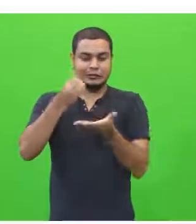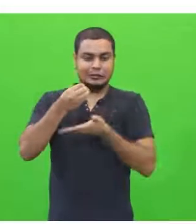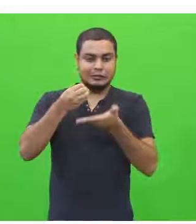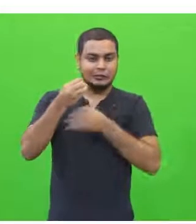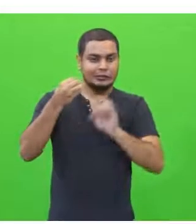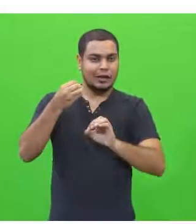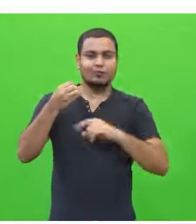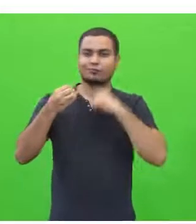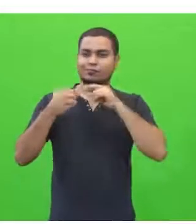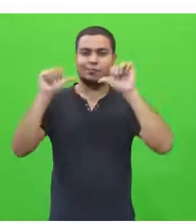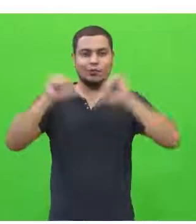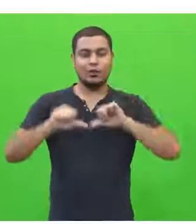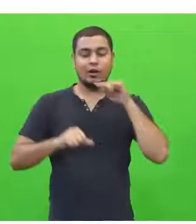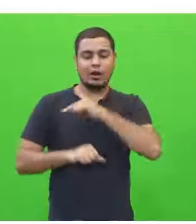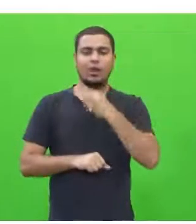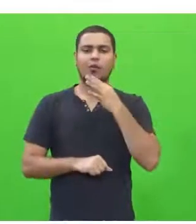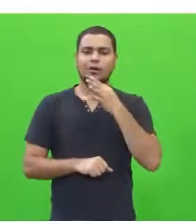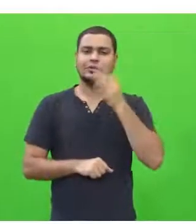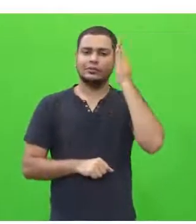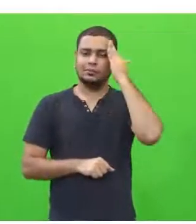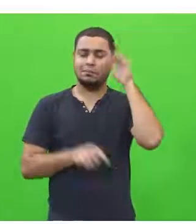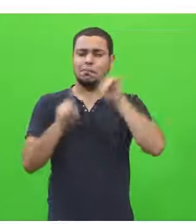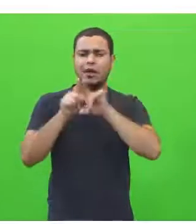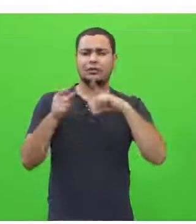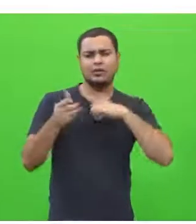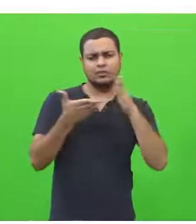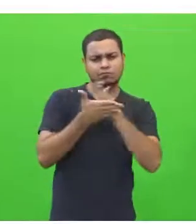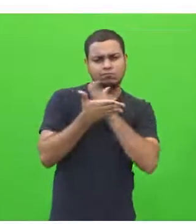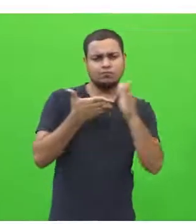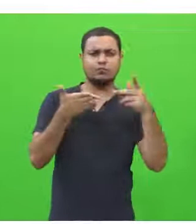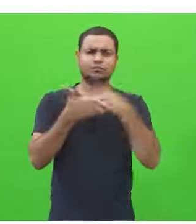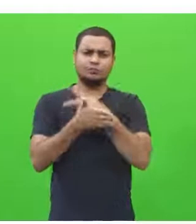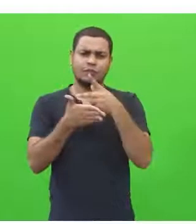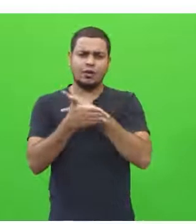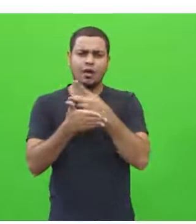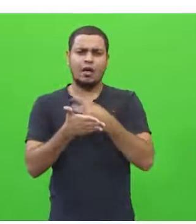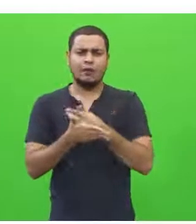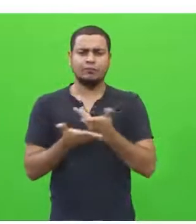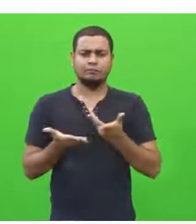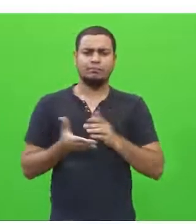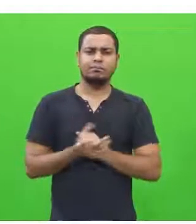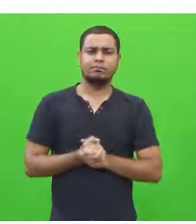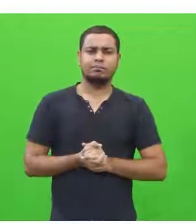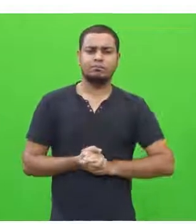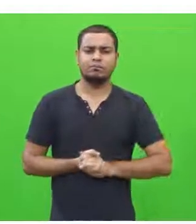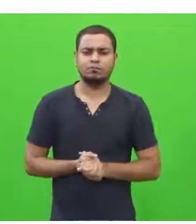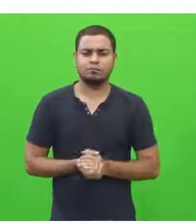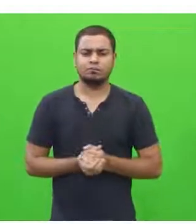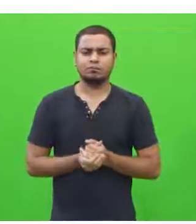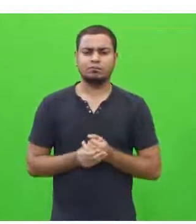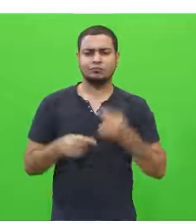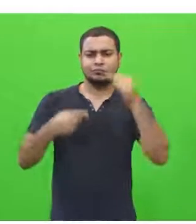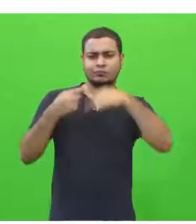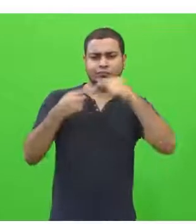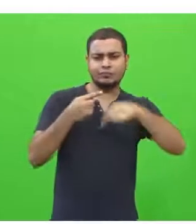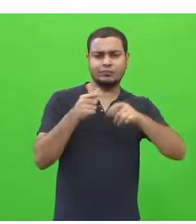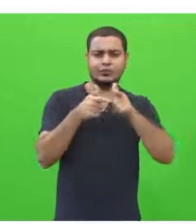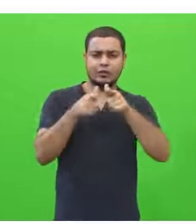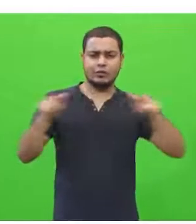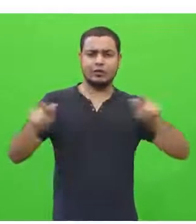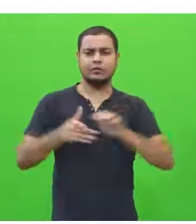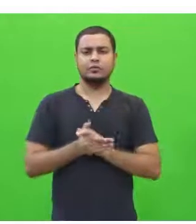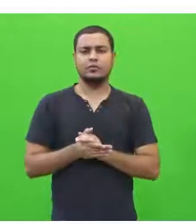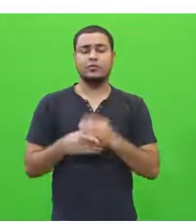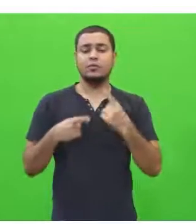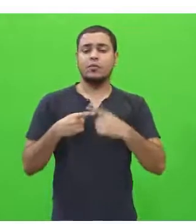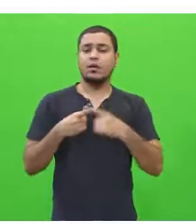considerado desconhecimento. Mas há certos, graves até, desvios gramaticais. Porque